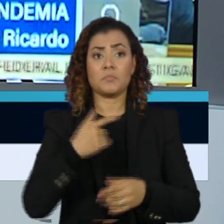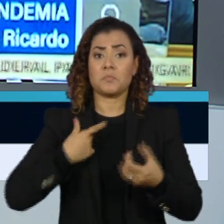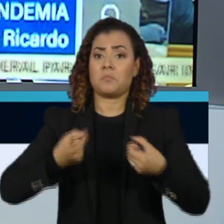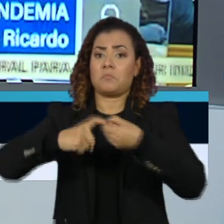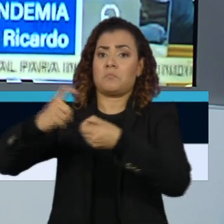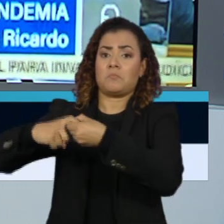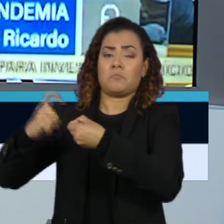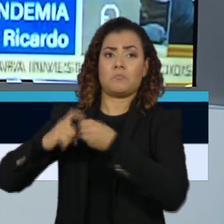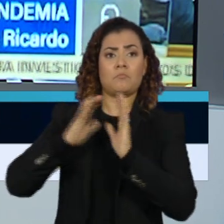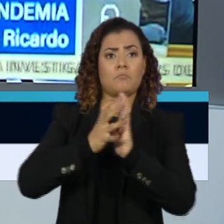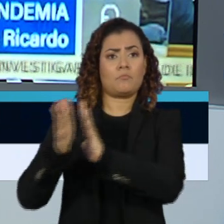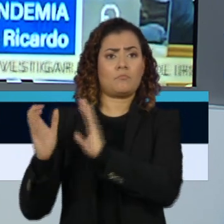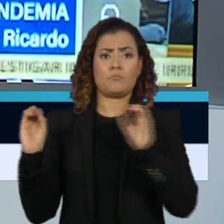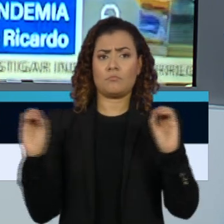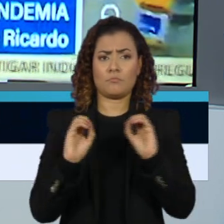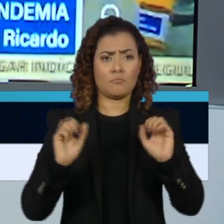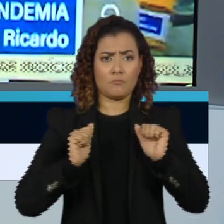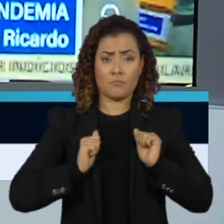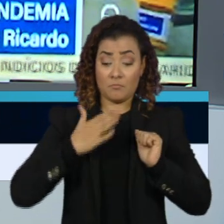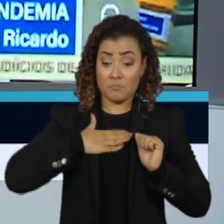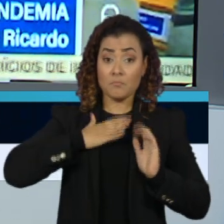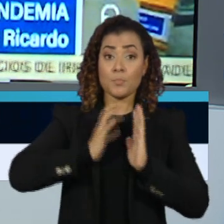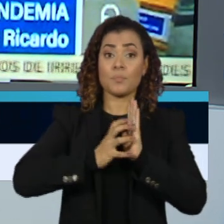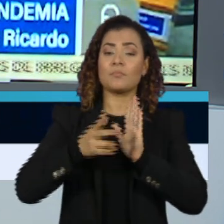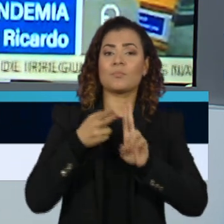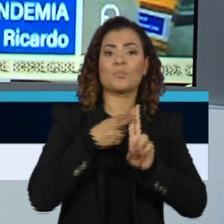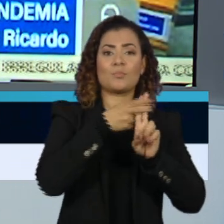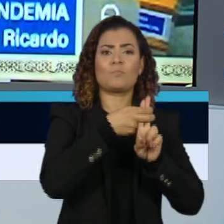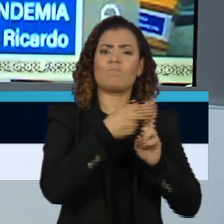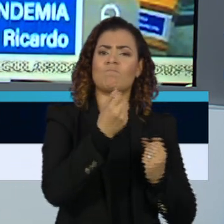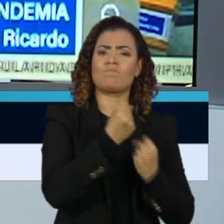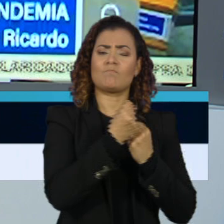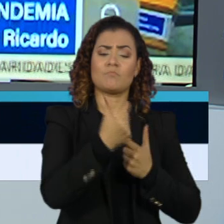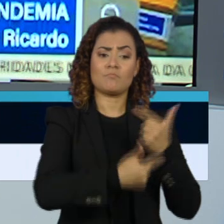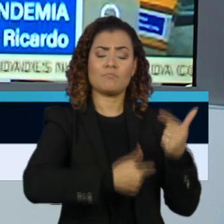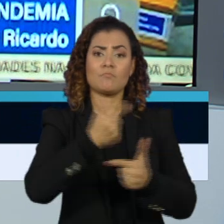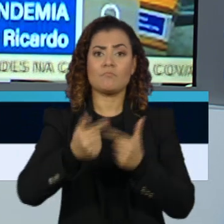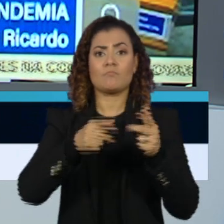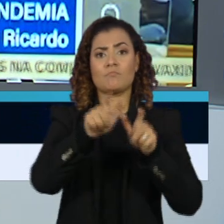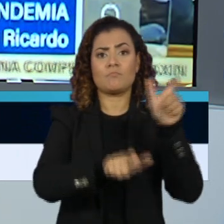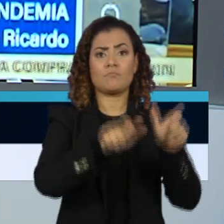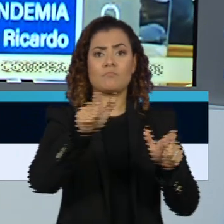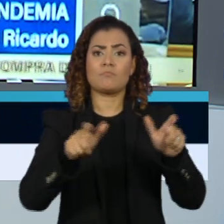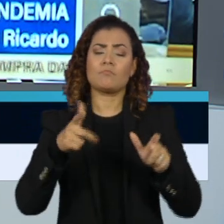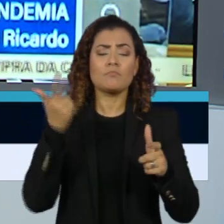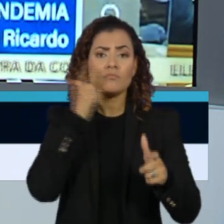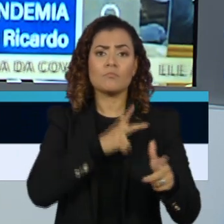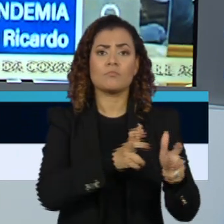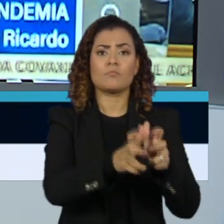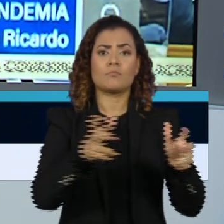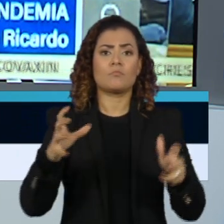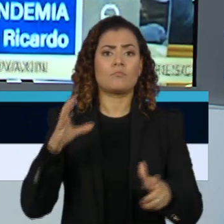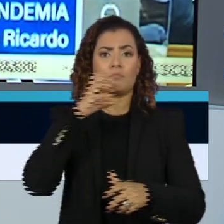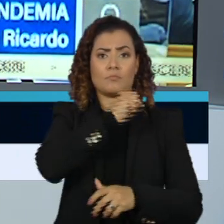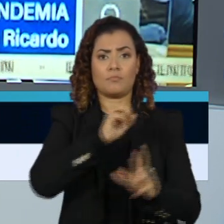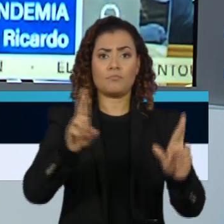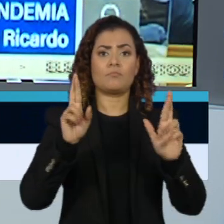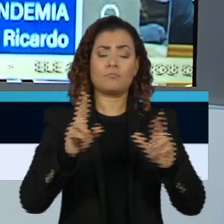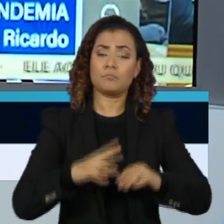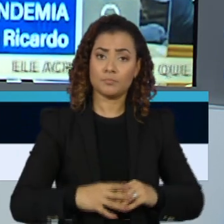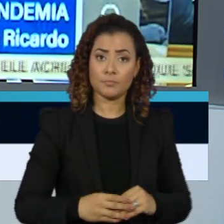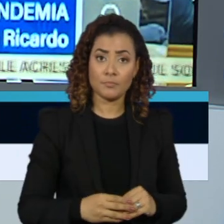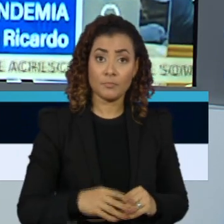partido político, disse que seu partido é o SUS e que trabalha para que a população seja imunizada rapidamente.